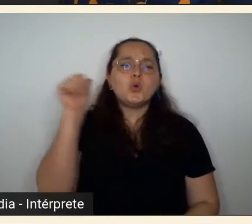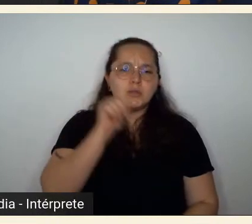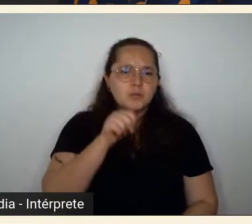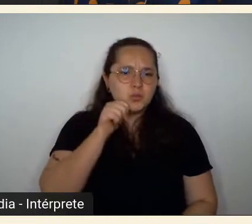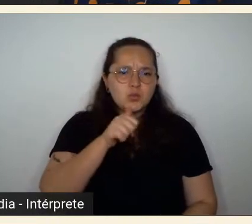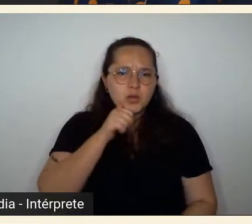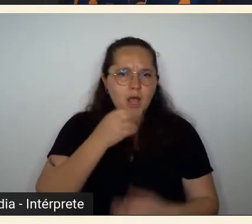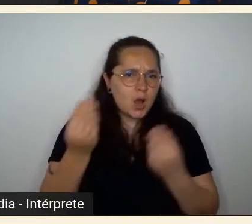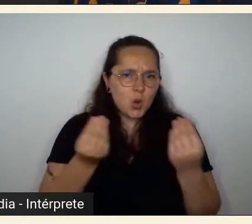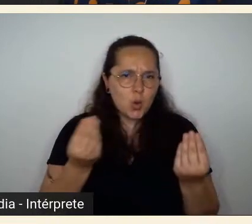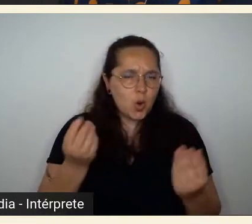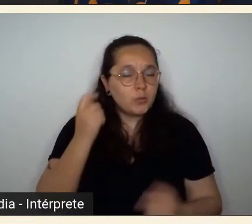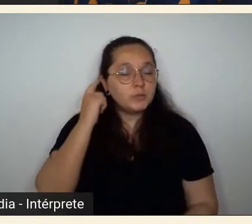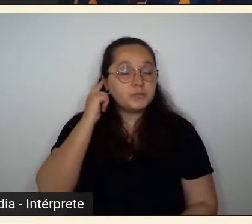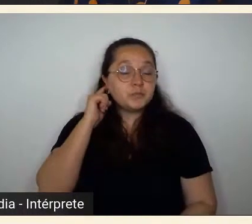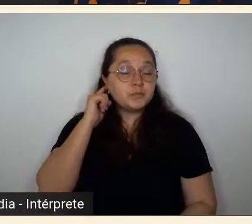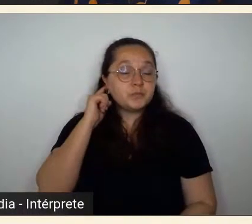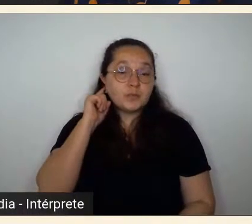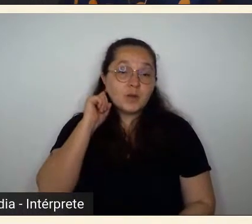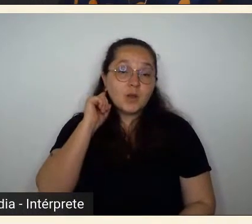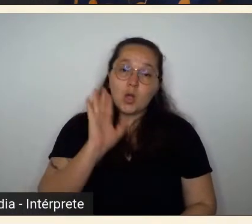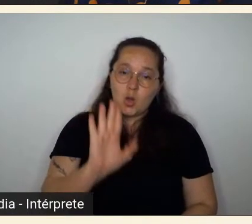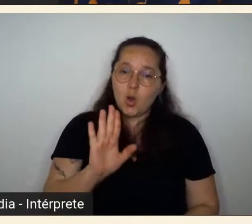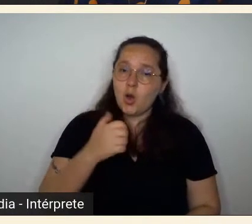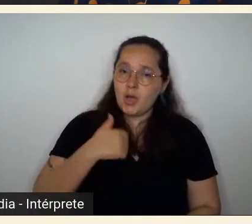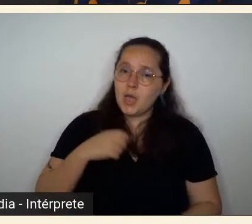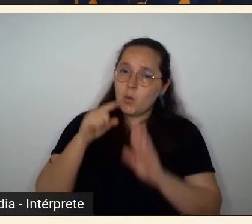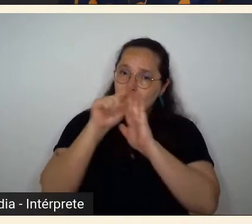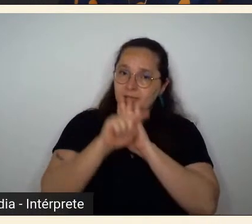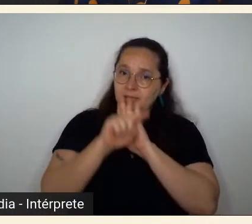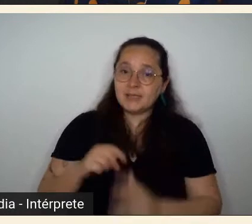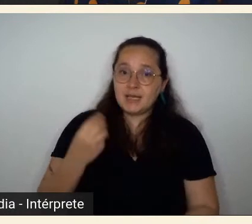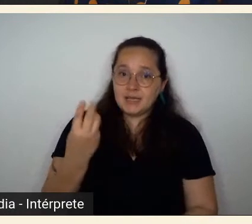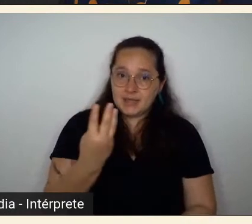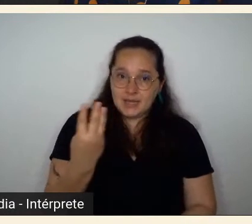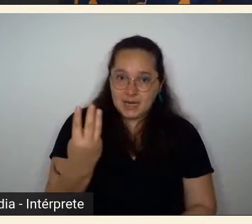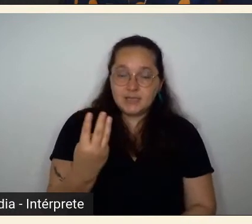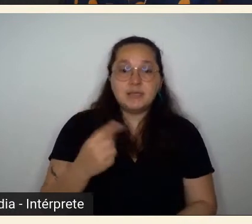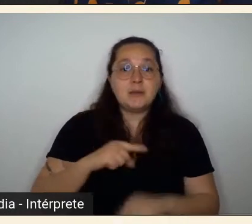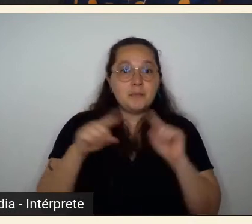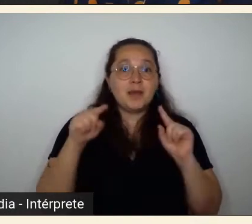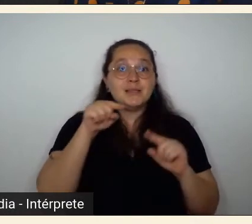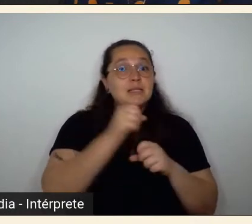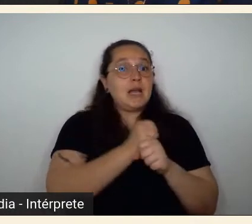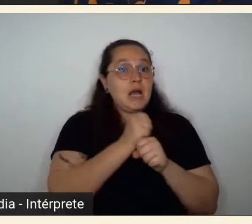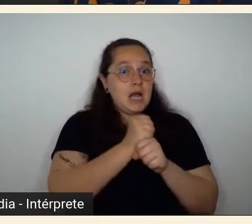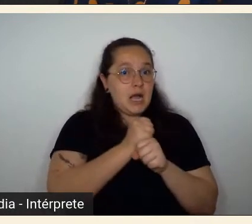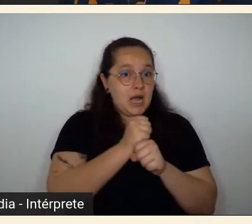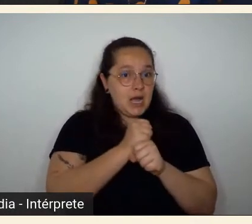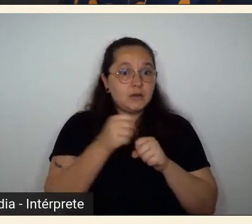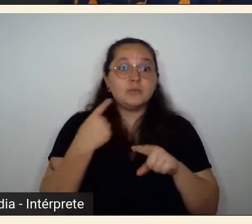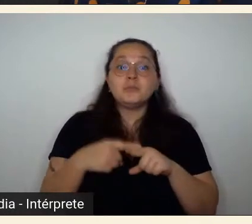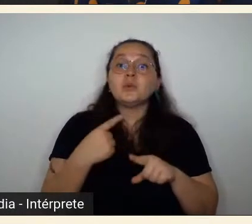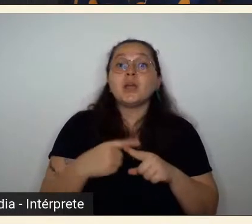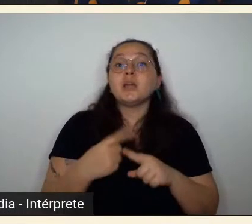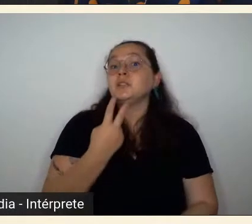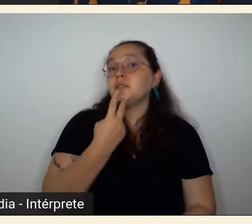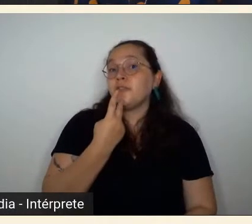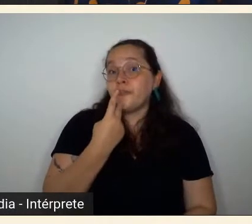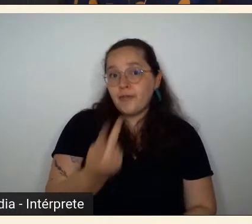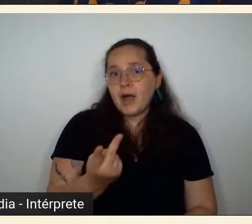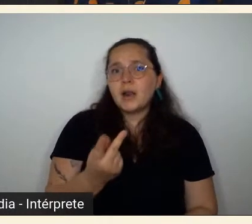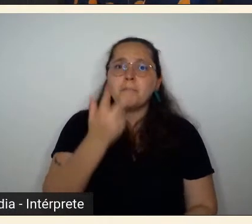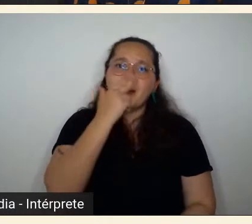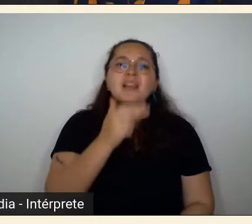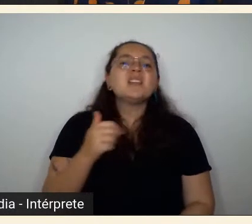tríade e veja só uma coisa Vicente isso é a conclusão de um trabalho de muitos anos porque quando a gente fala parece que a gente sempre achou isso